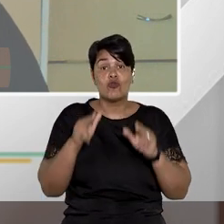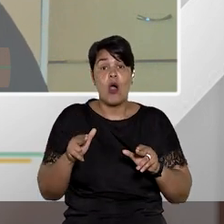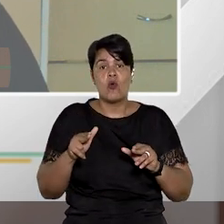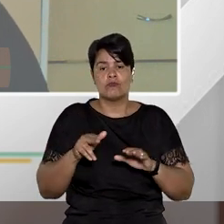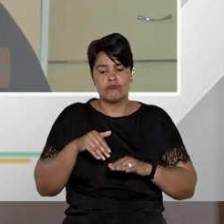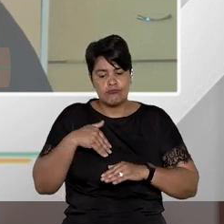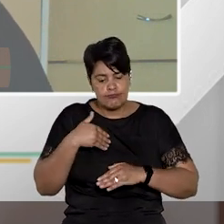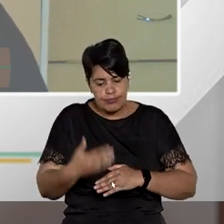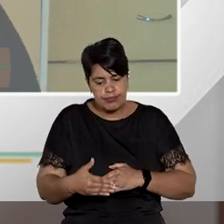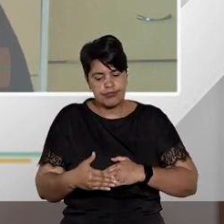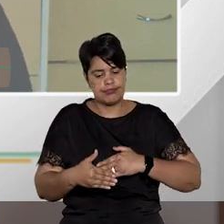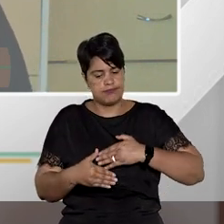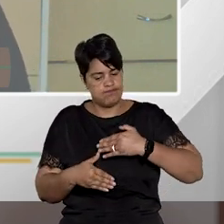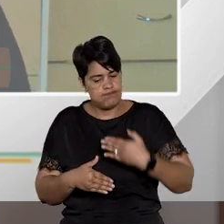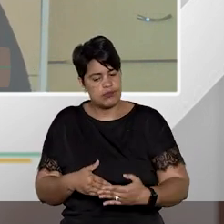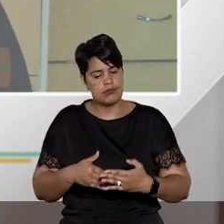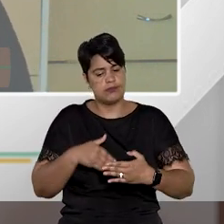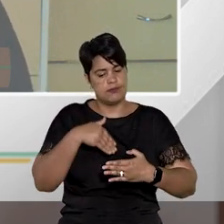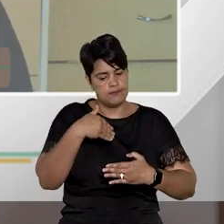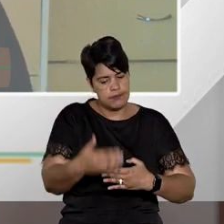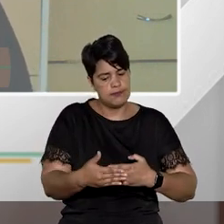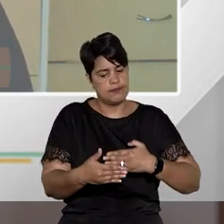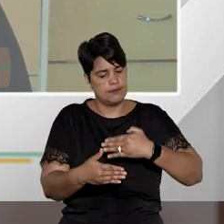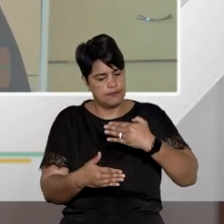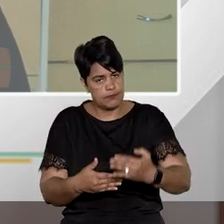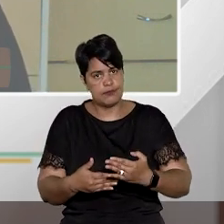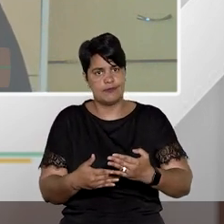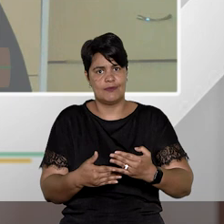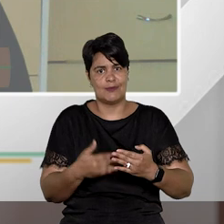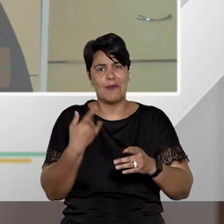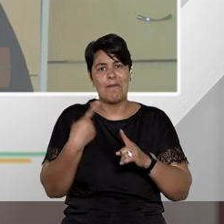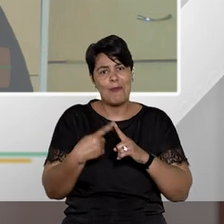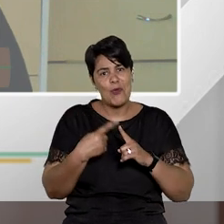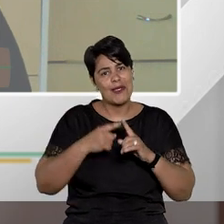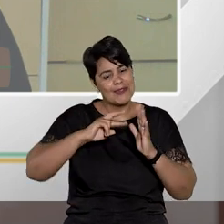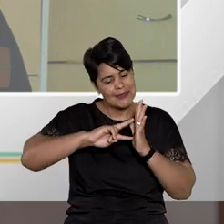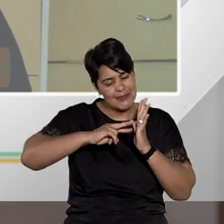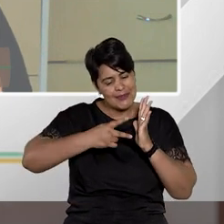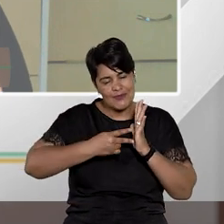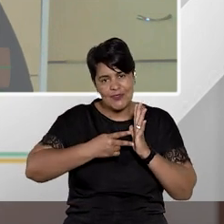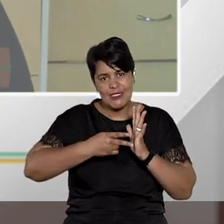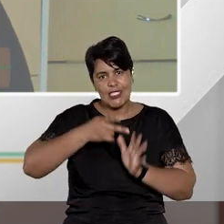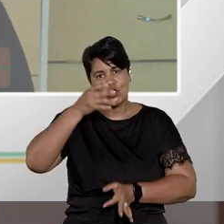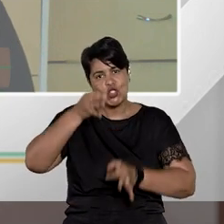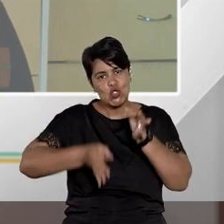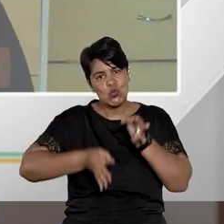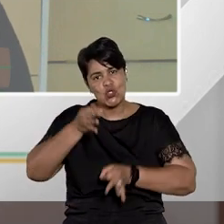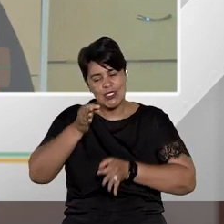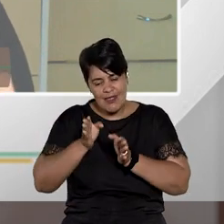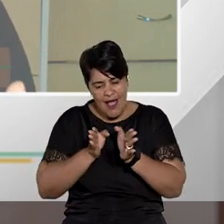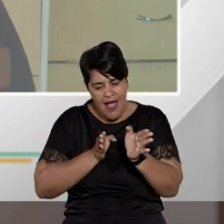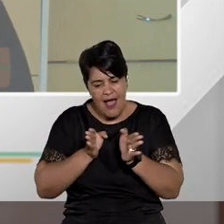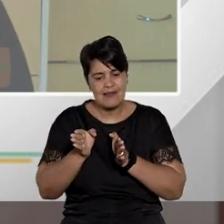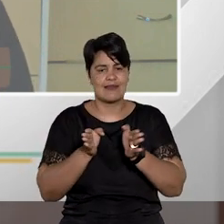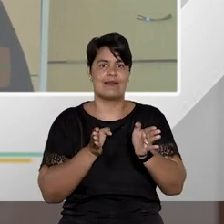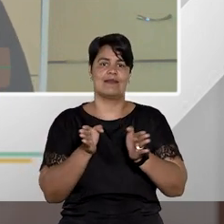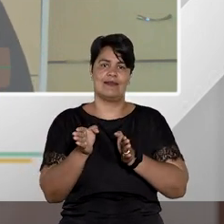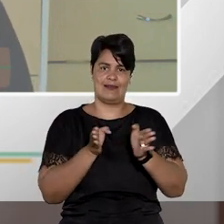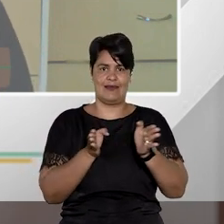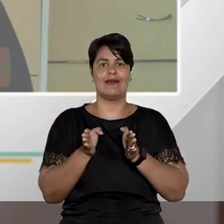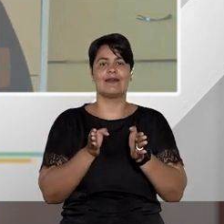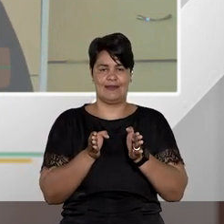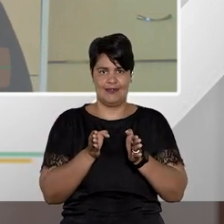quanto mais a justiça está sendo acessível as pessoas quanto mais as pessoas vão descobrindo os